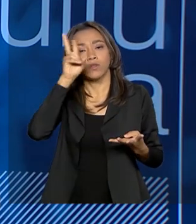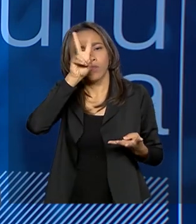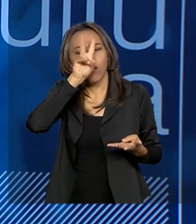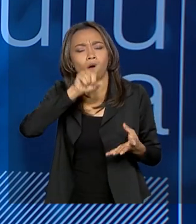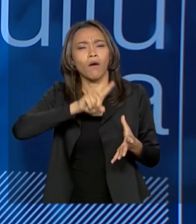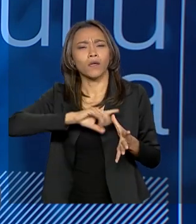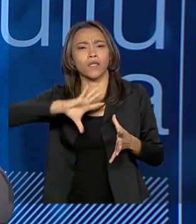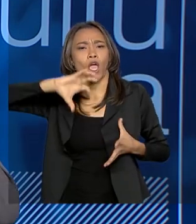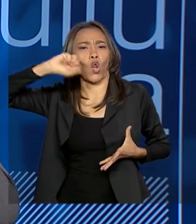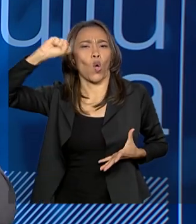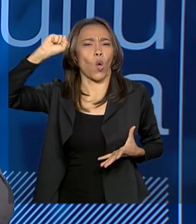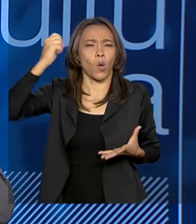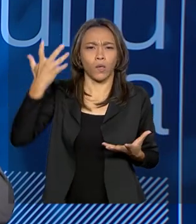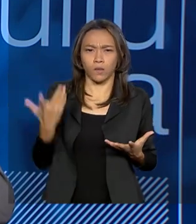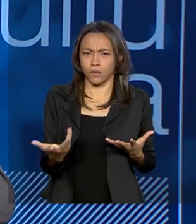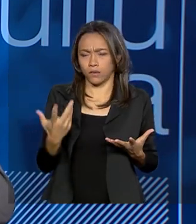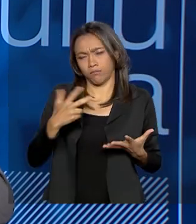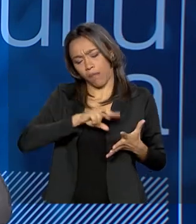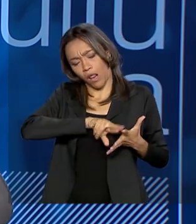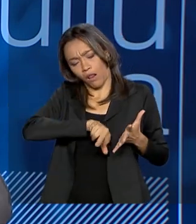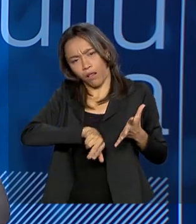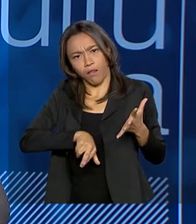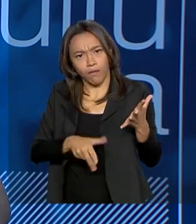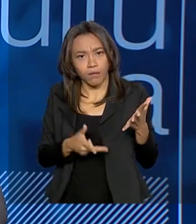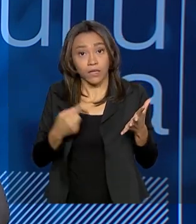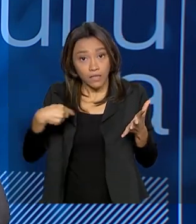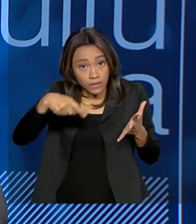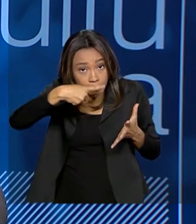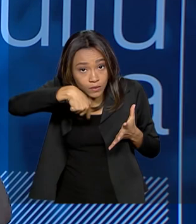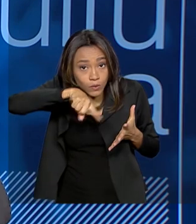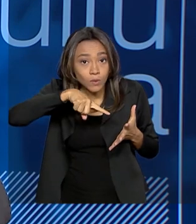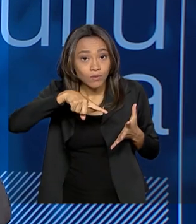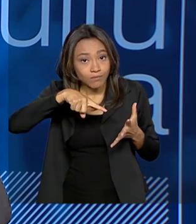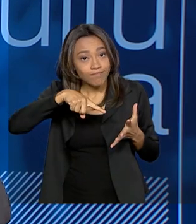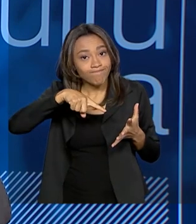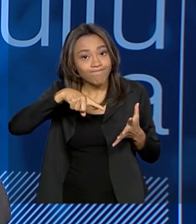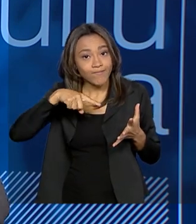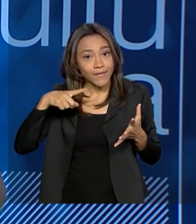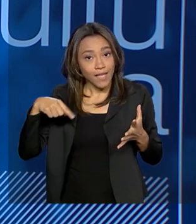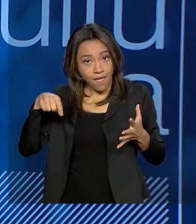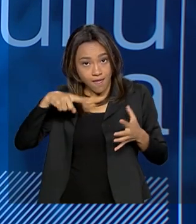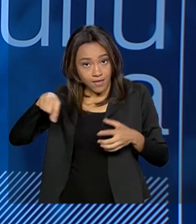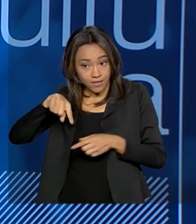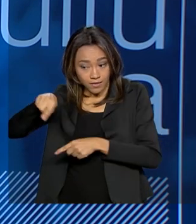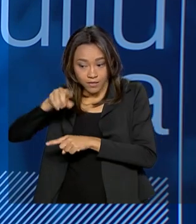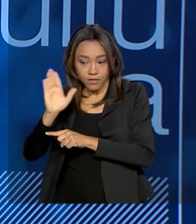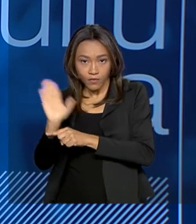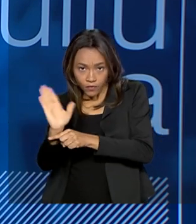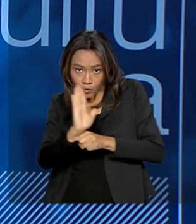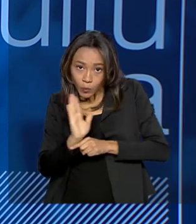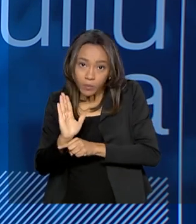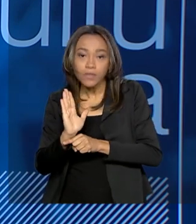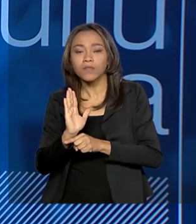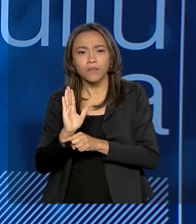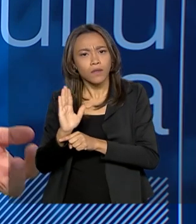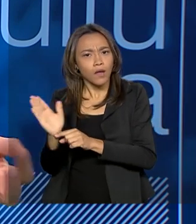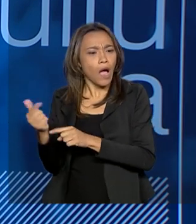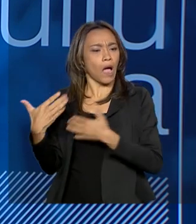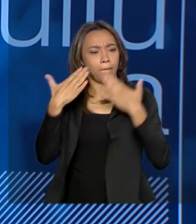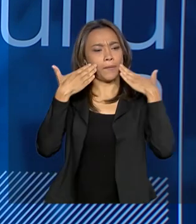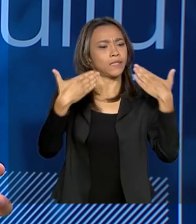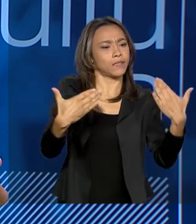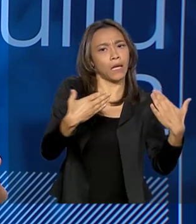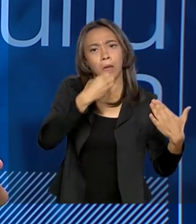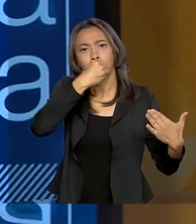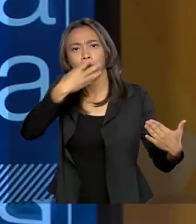sobre os nossos mitos fundantes. E esses filmes precisam ter a chance de serem recebidos, bem ou mal,